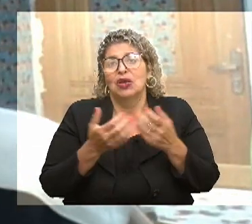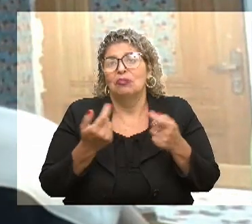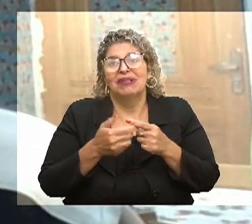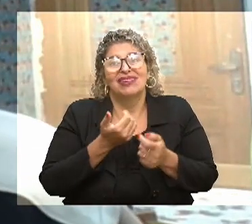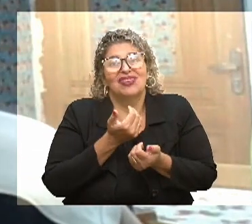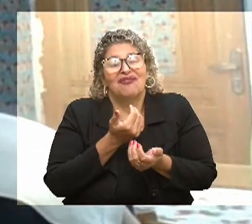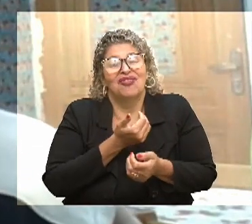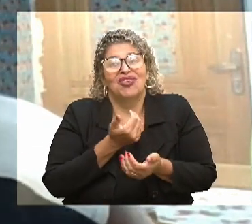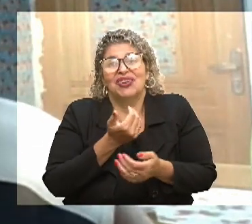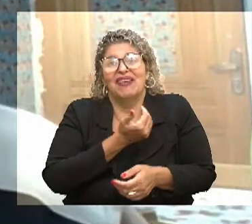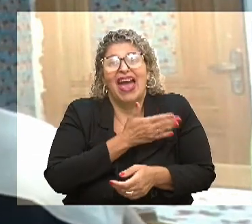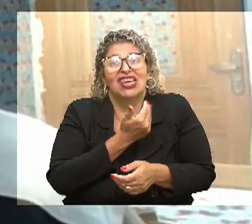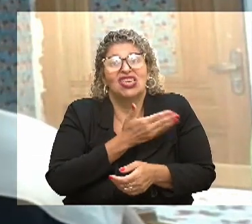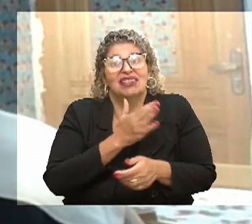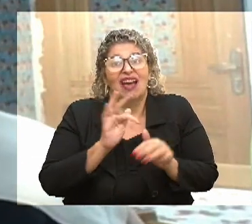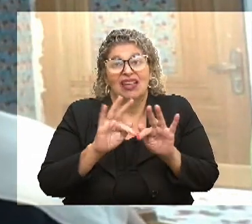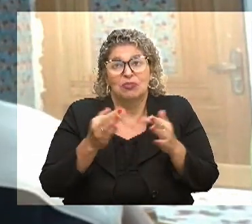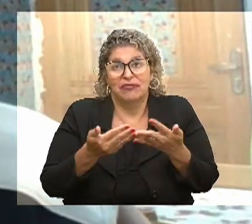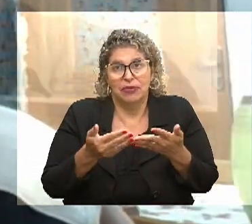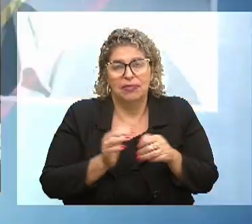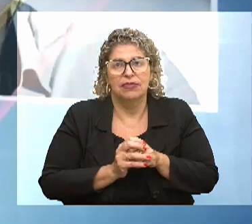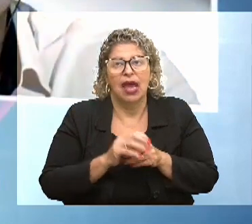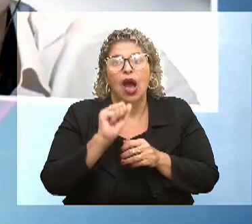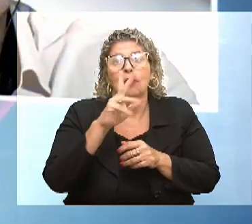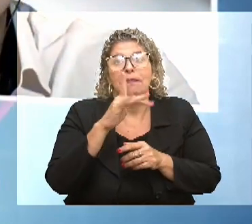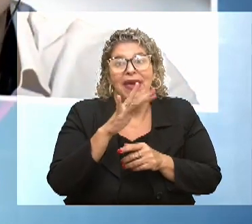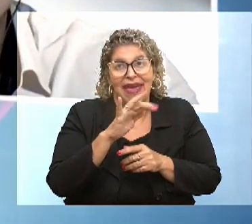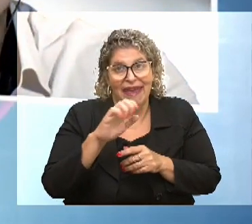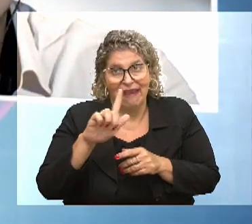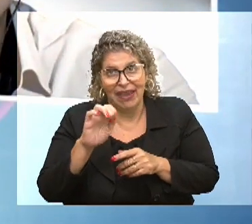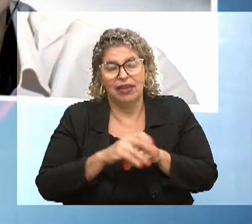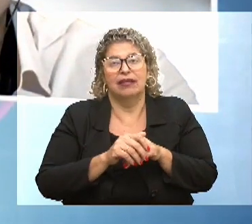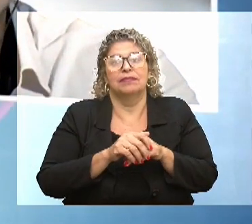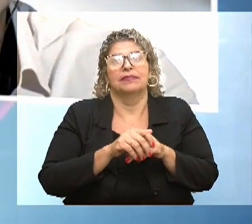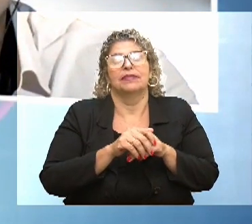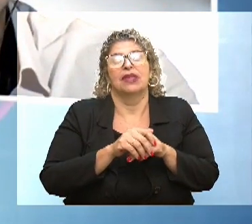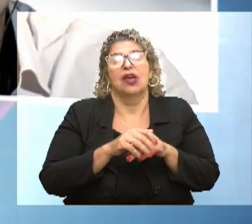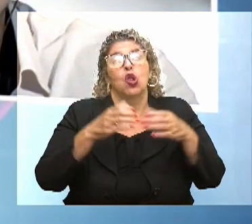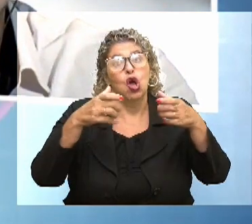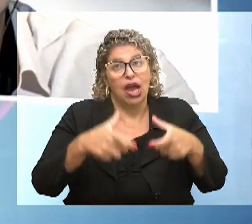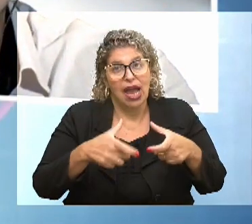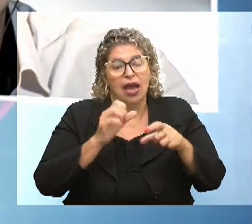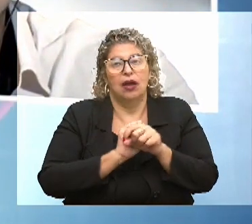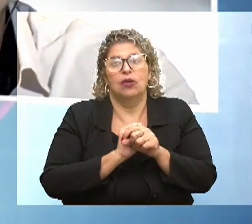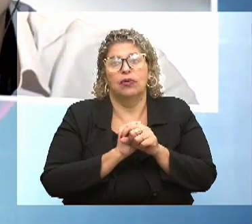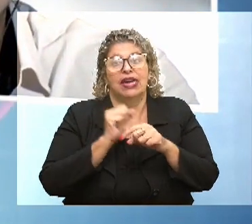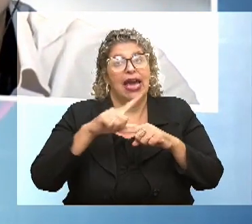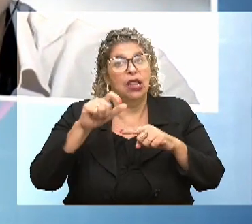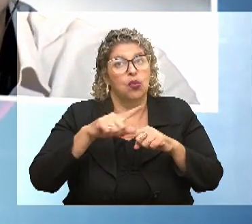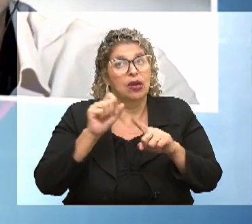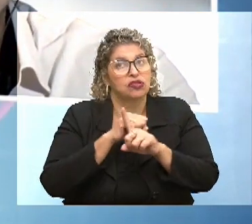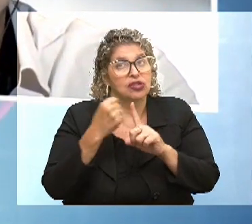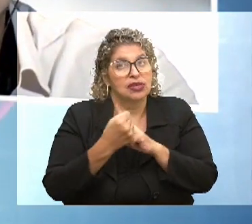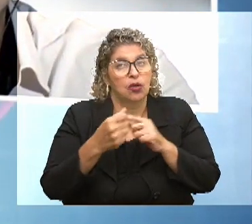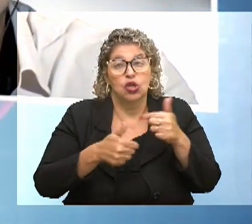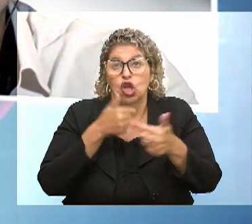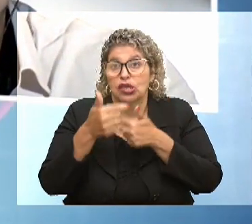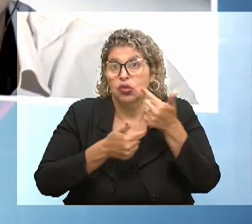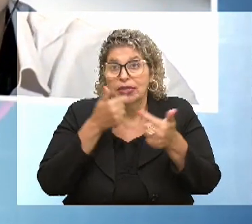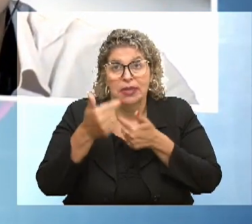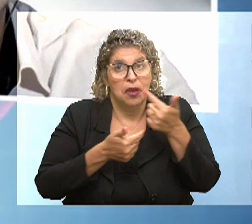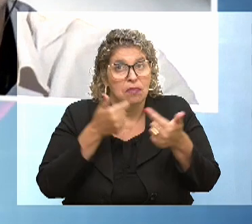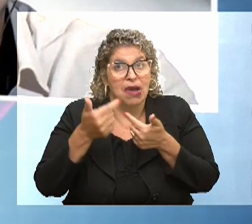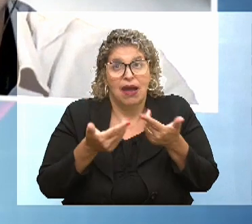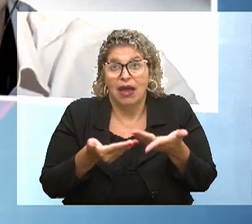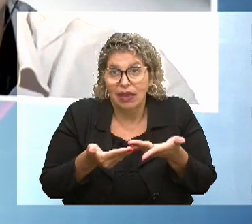família. Então, moram na rua, aí ou então é o albergue. Se não tem albergue, é aluguel social. Mas, enfim, o nosso trabalho, eu acho, Felipe, que é